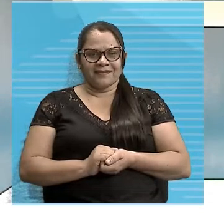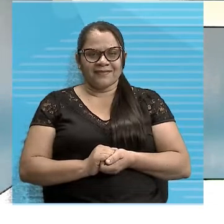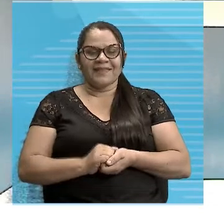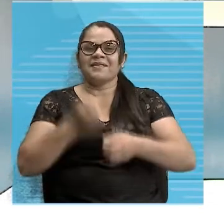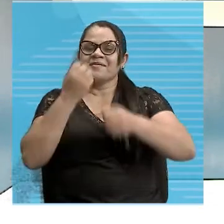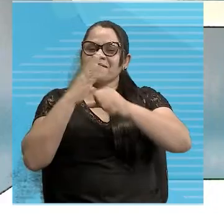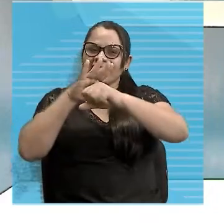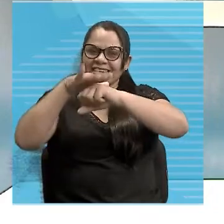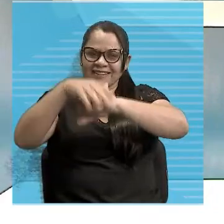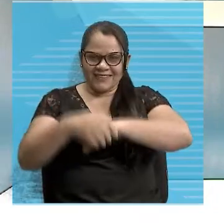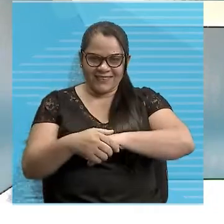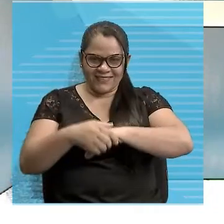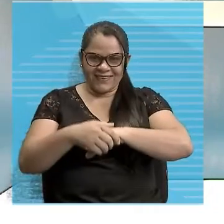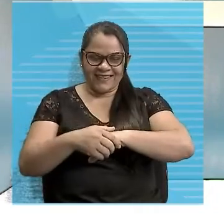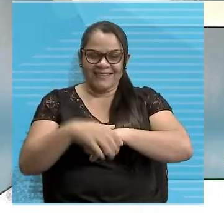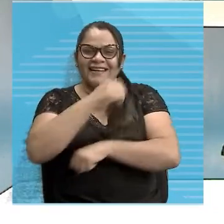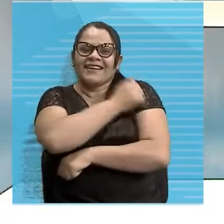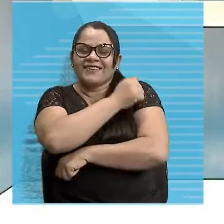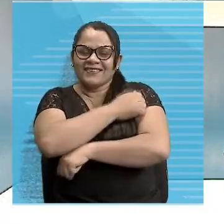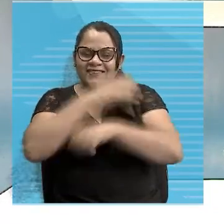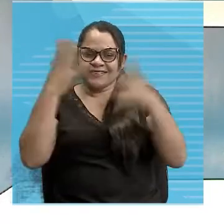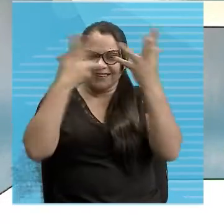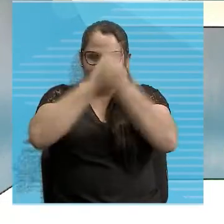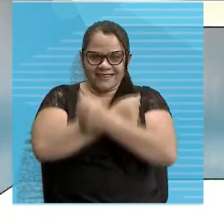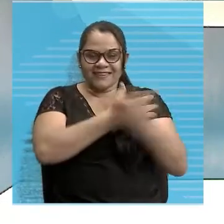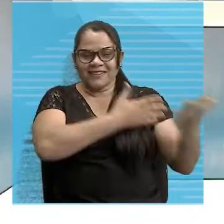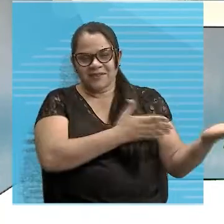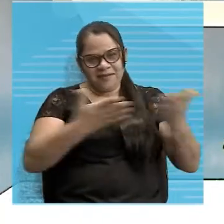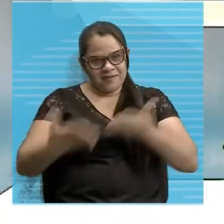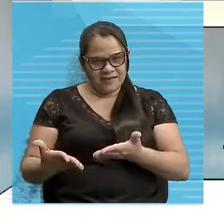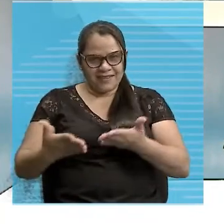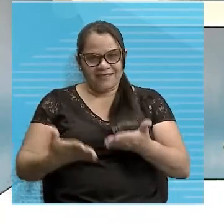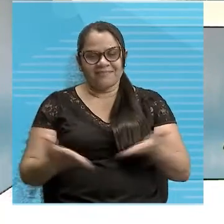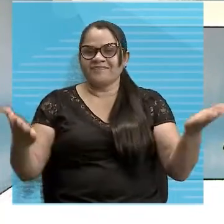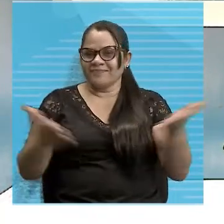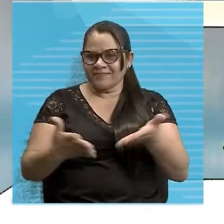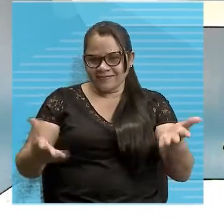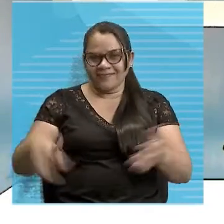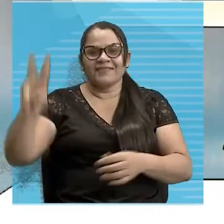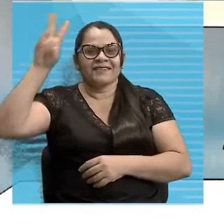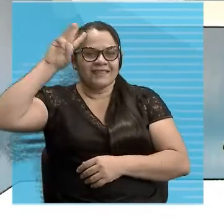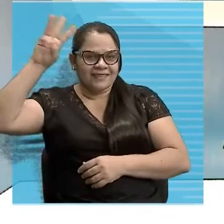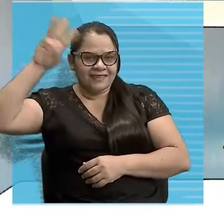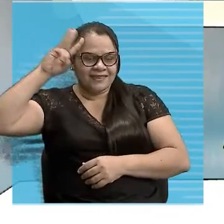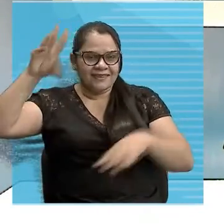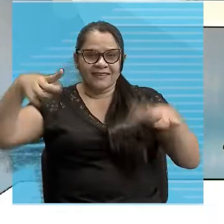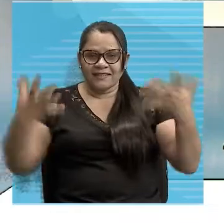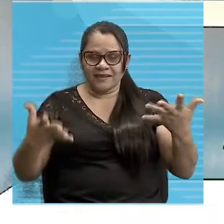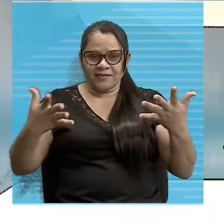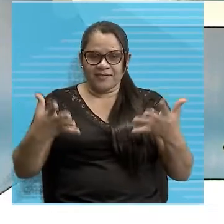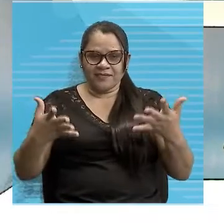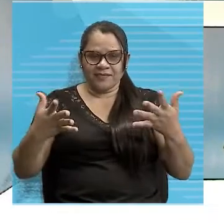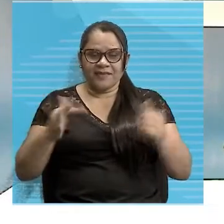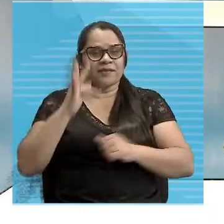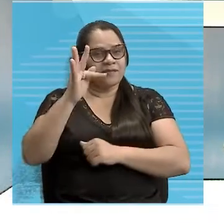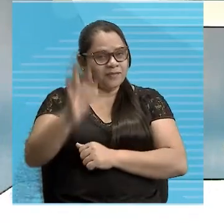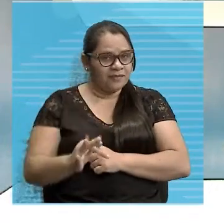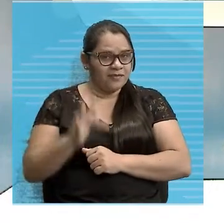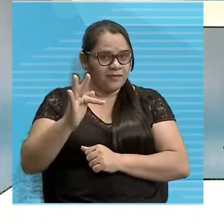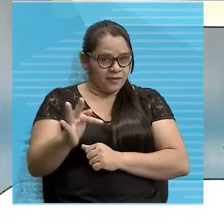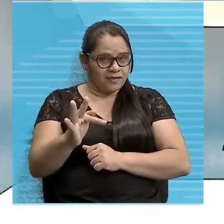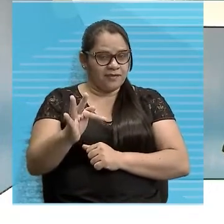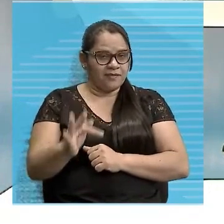Boa noite, meu povo lindo! Sejam bem-vindos a esta terça-feira, véspera de feriado e amanhã Temos a